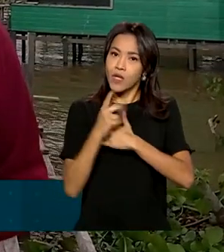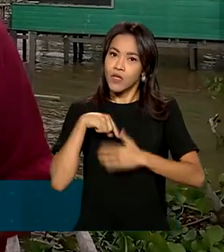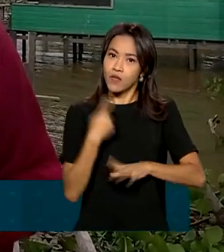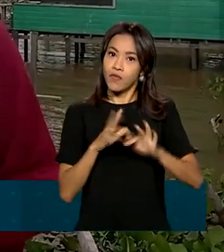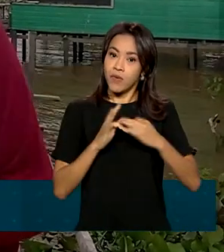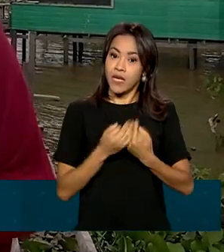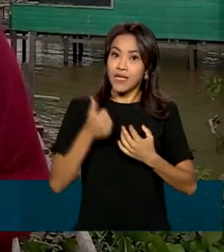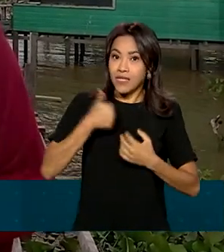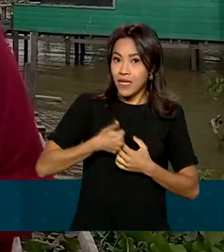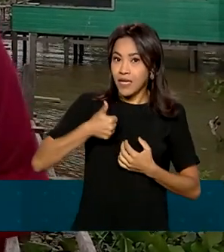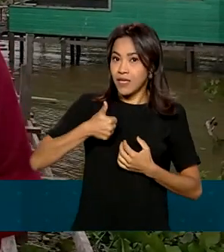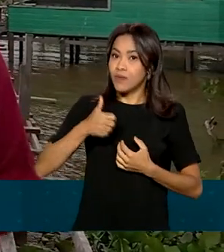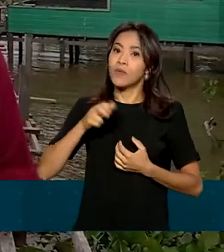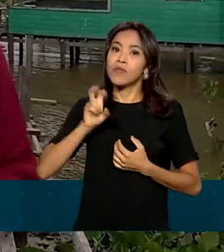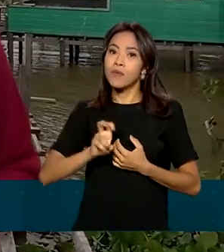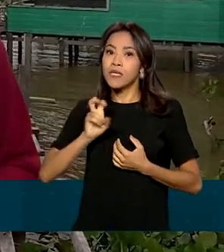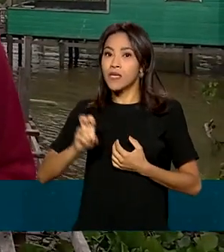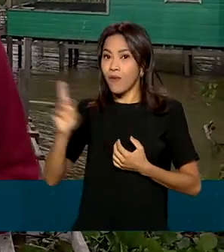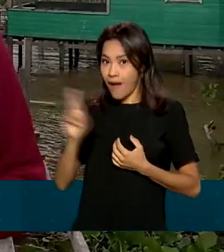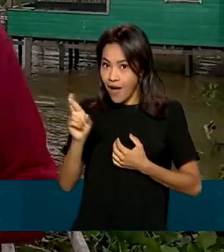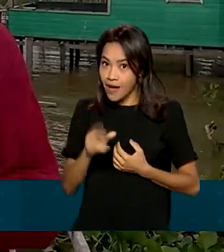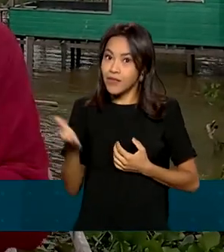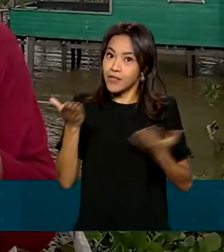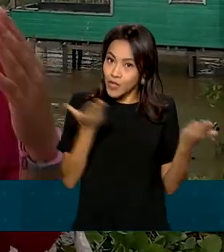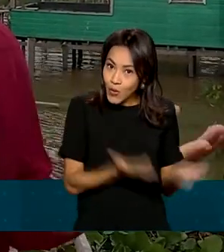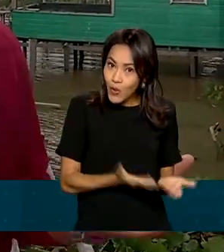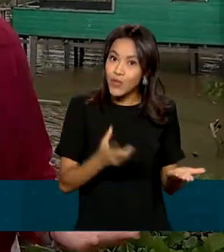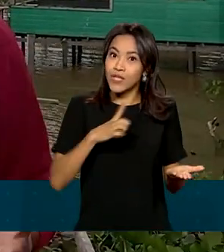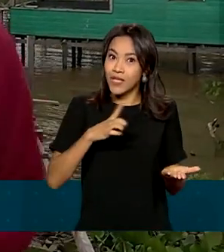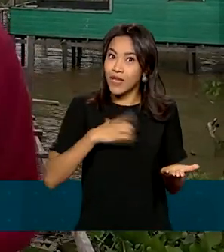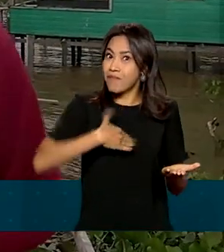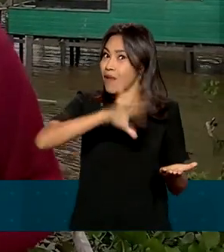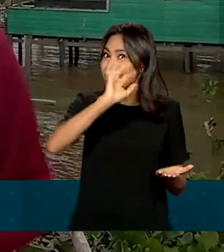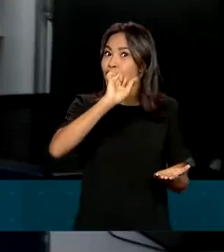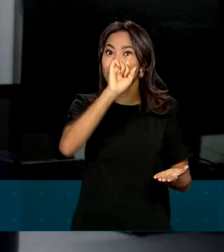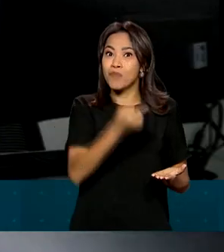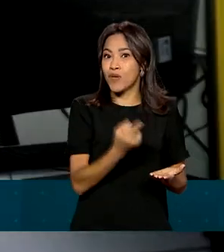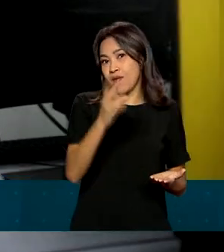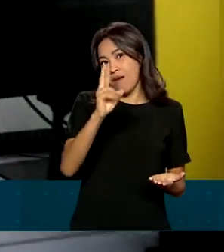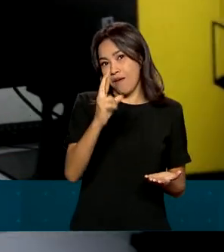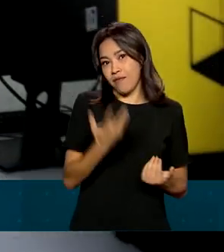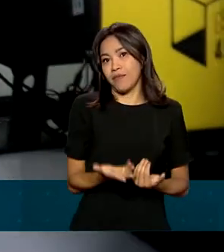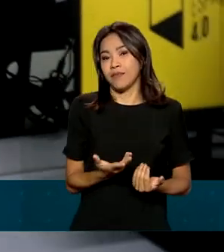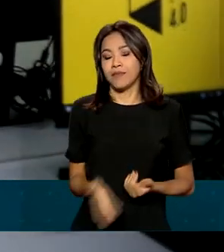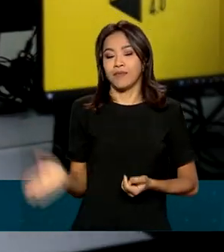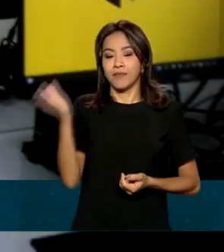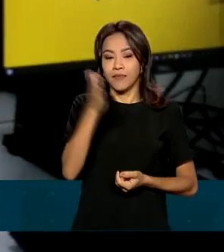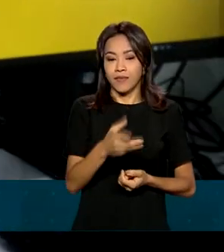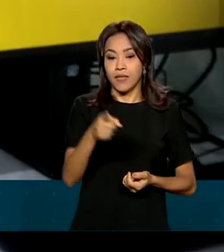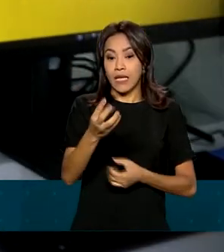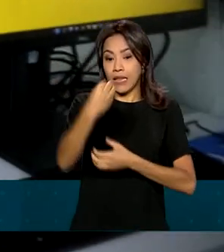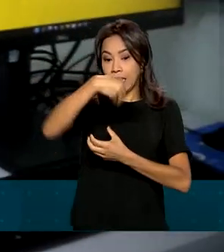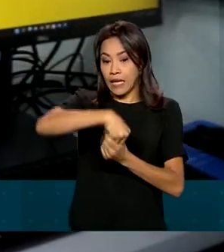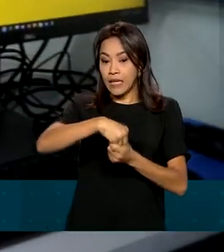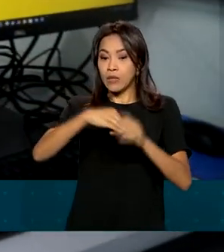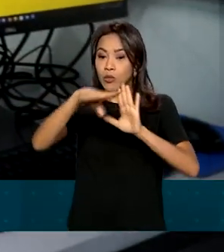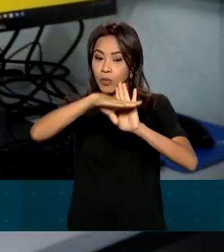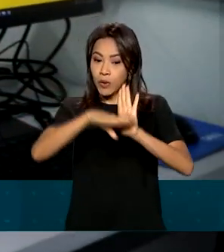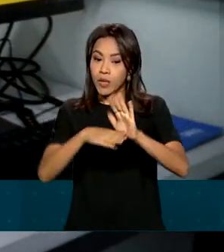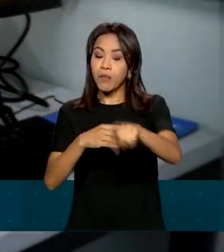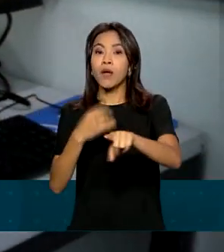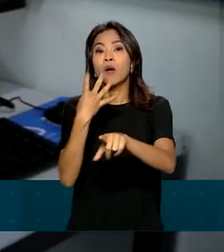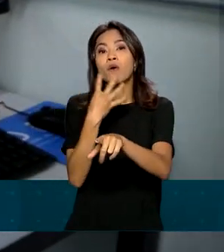comecei com 155 reais e hoje eu posso dizer que está a mais de mil reais. Dentro do programa, foi criado o Espaço 4